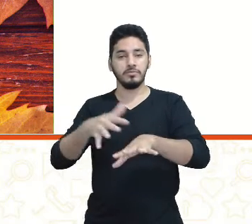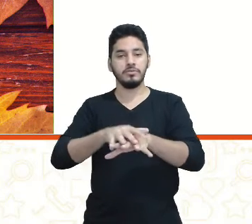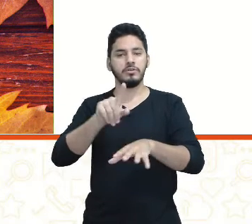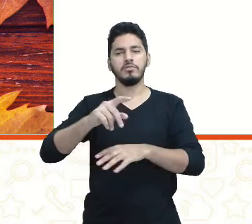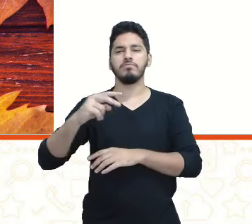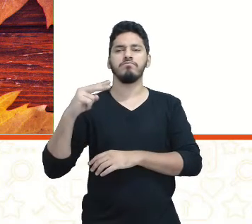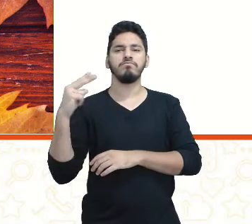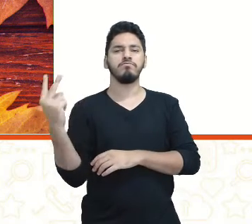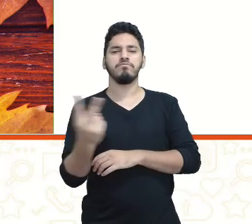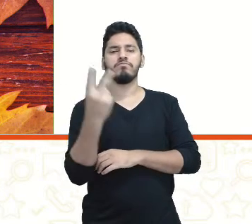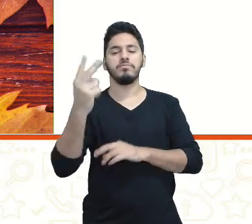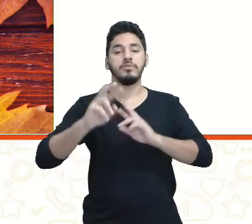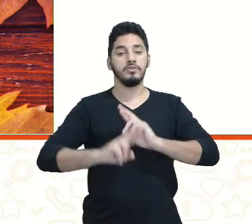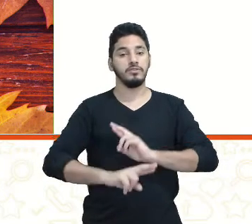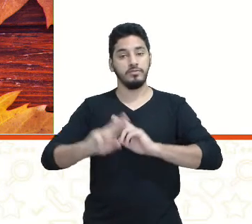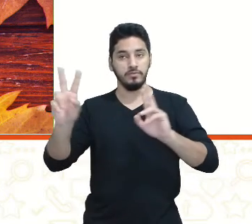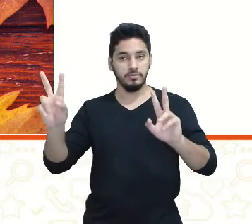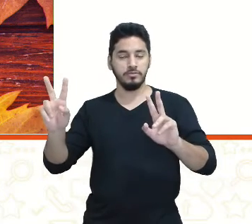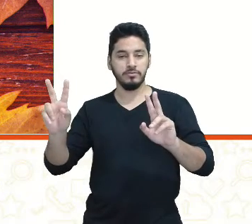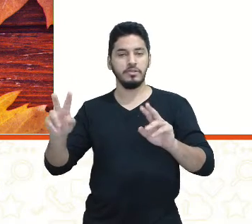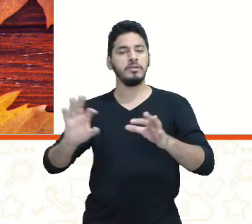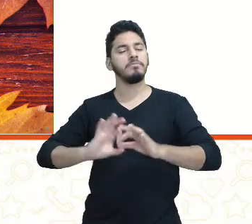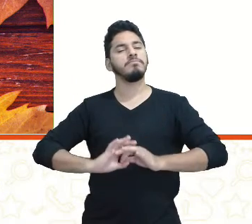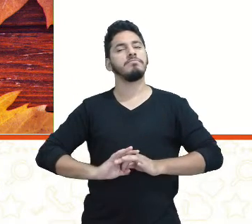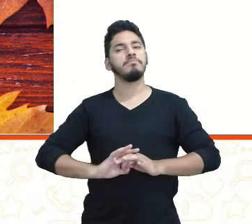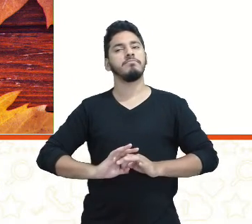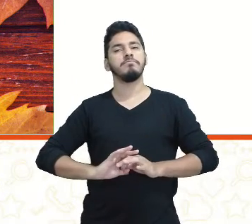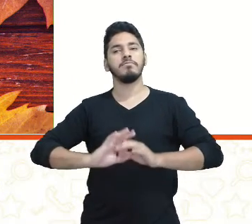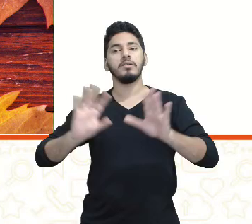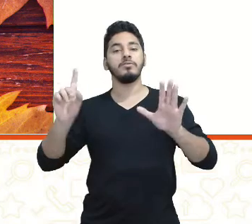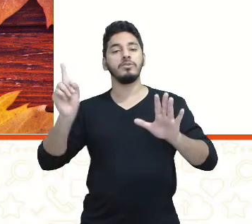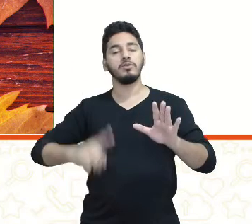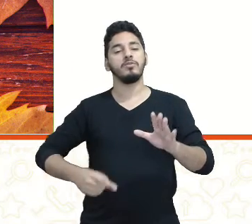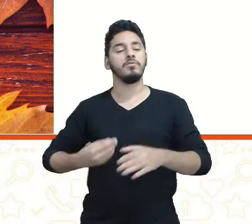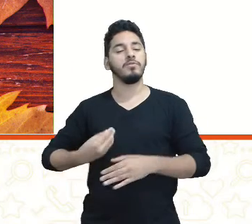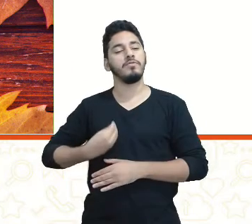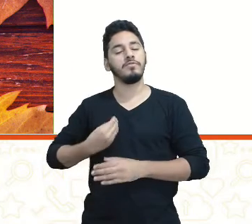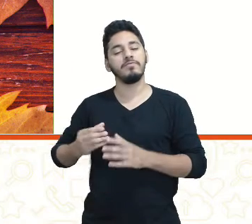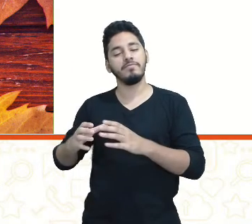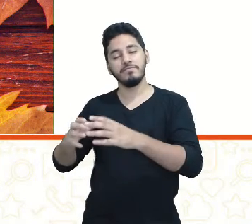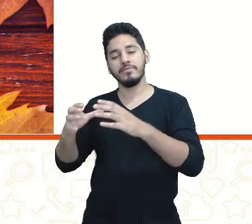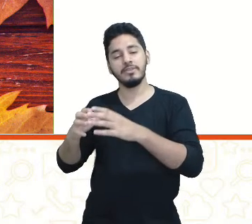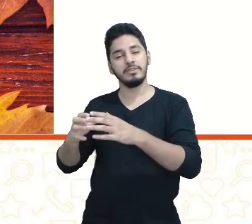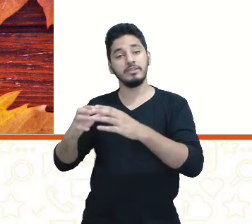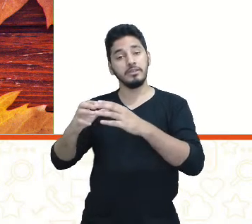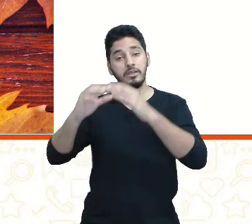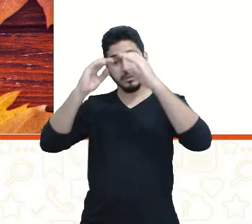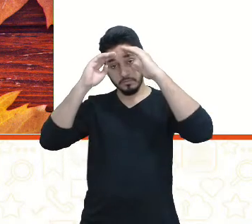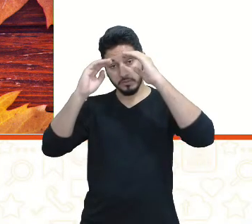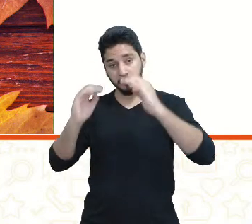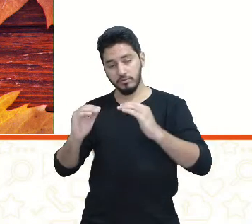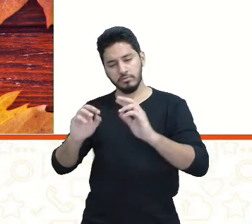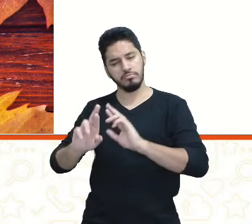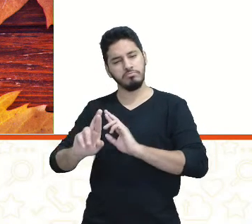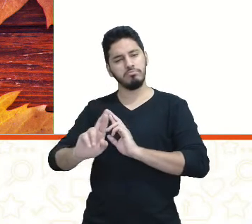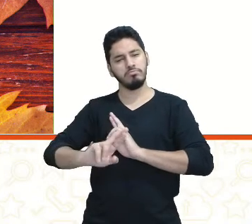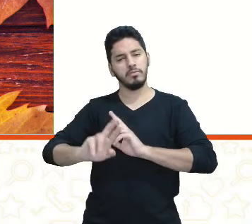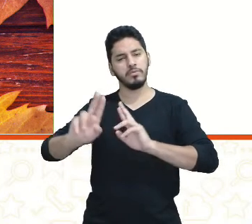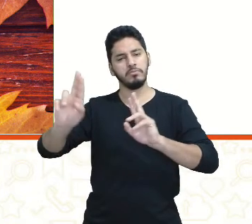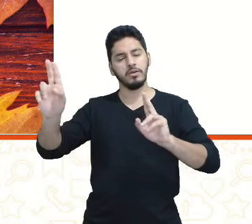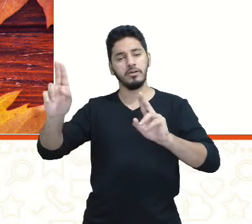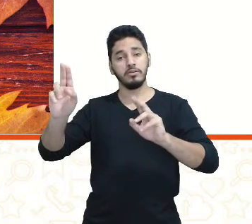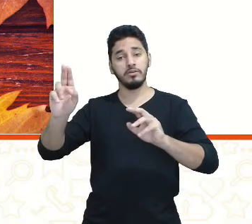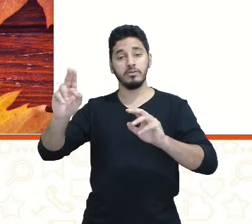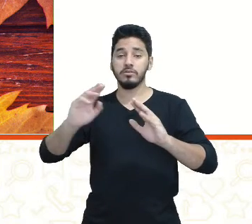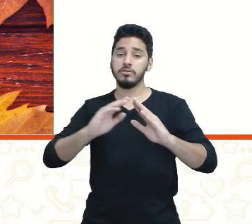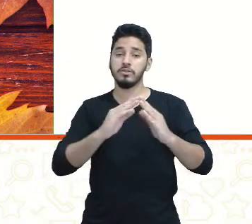valorizar as diferenças e permitir uma convivência respeitosa e diversificada no contexto escolar.